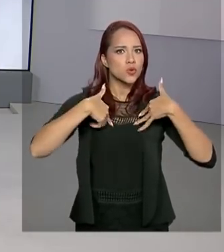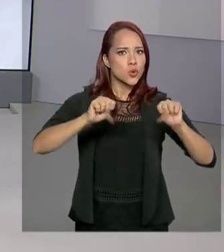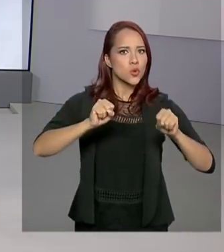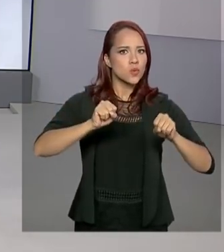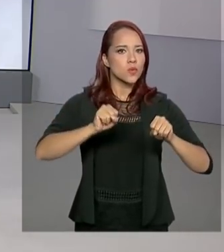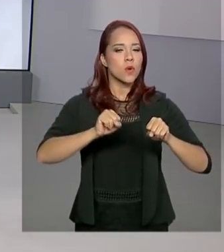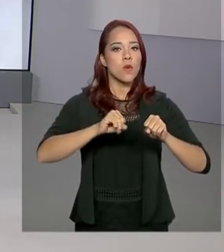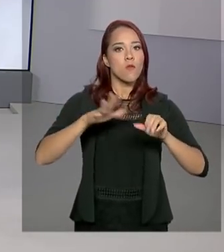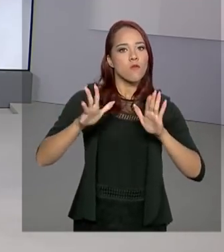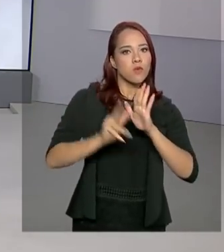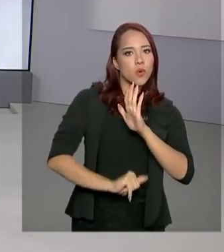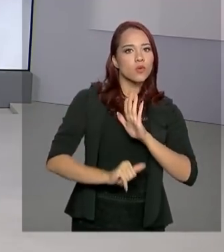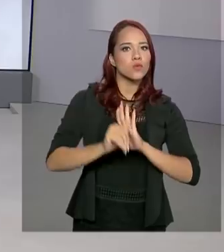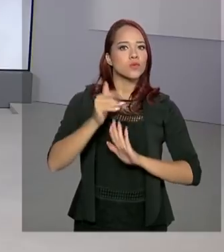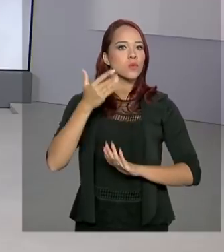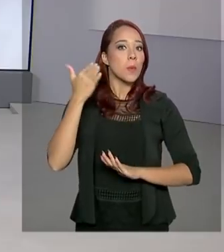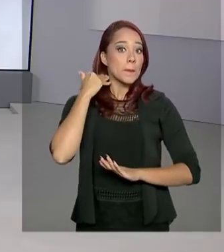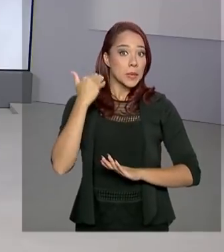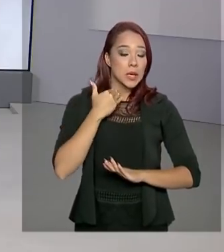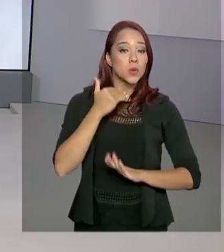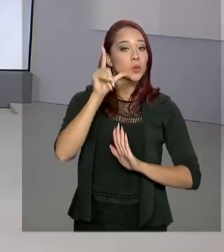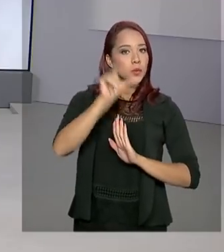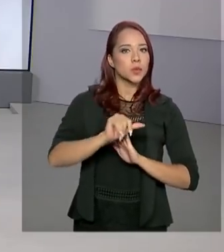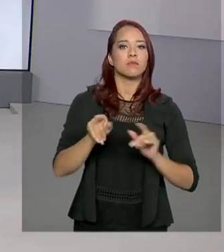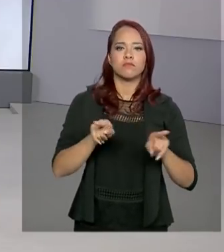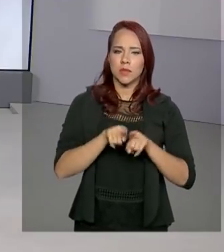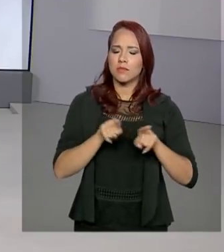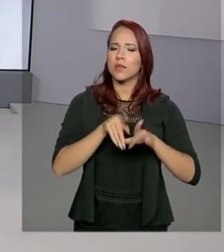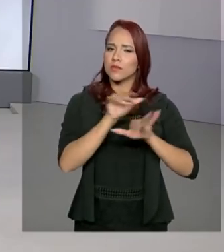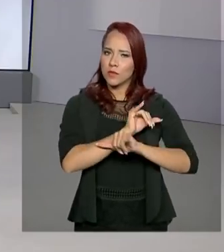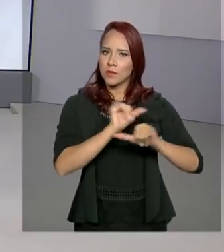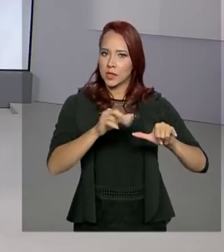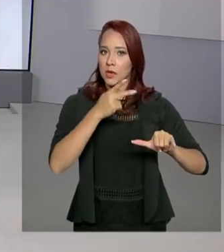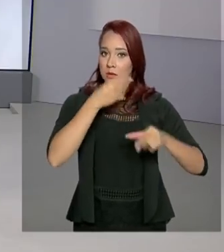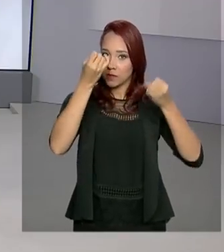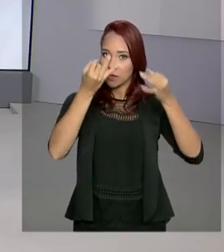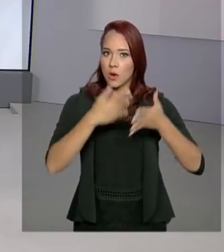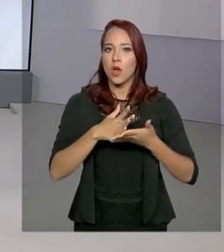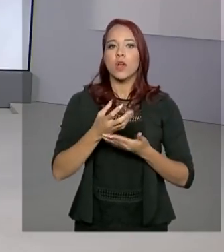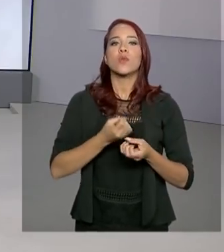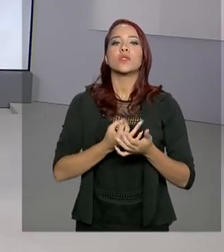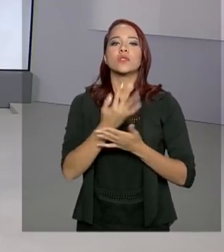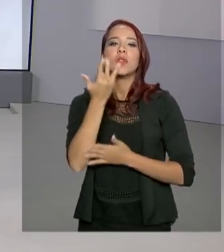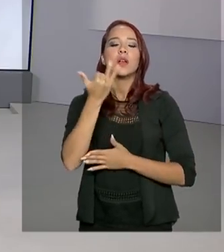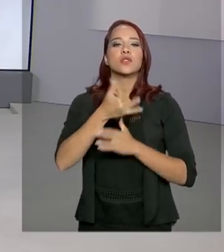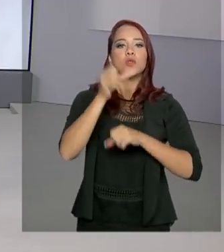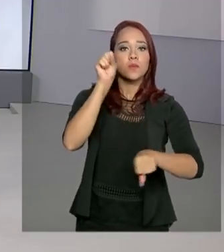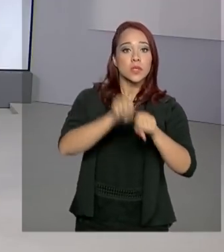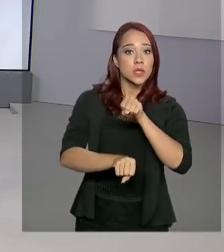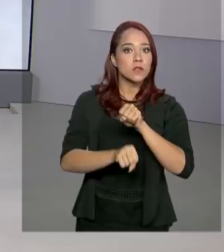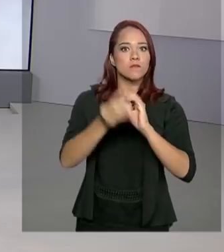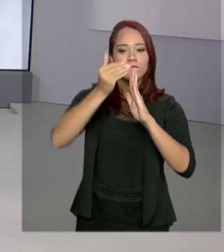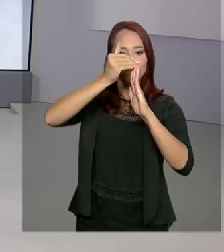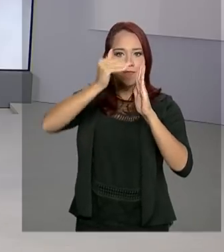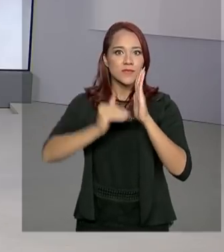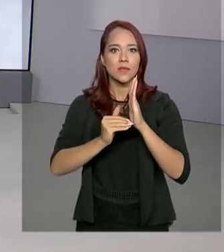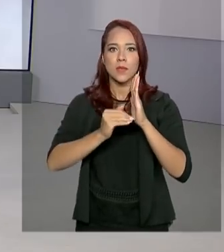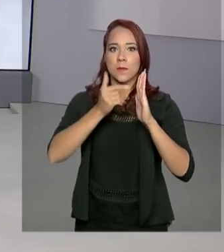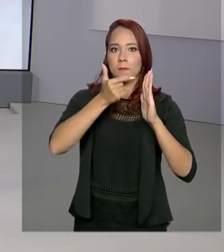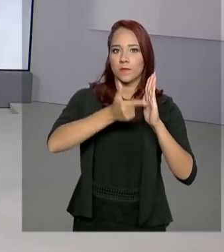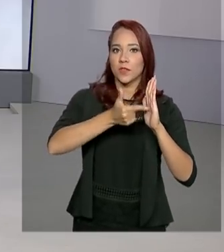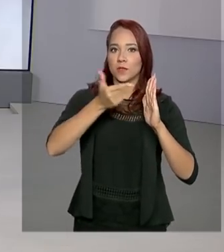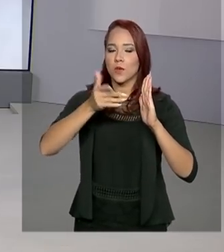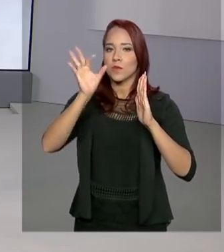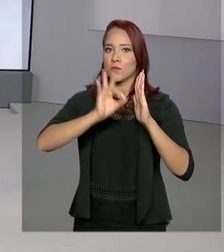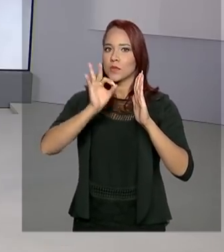e roubos a bancos. É, Renata, e os dados revelam que o número de homicídios foi o que teve a maior queda, 22